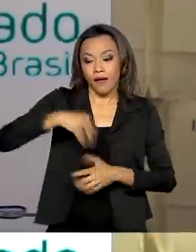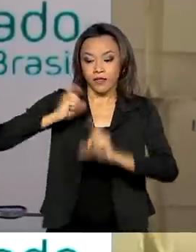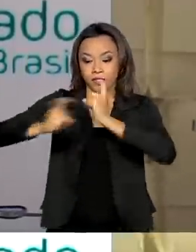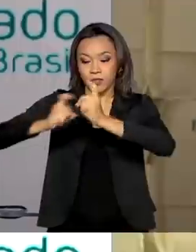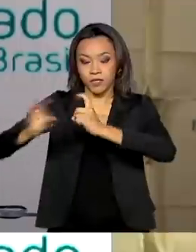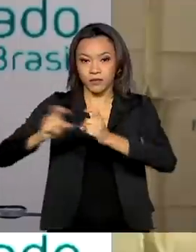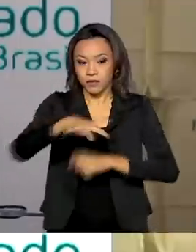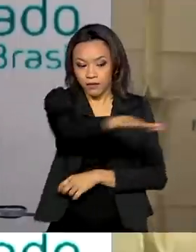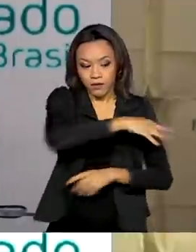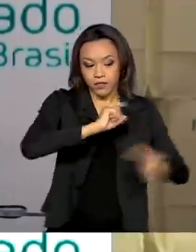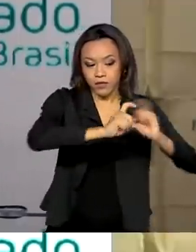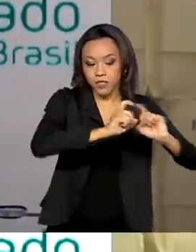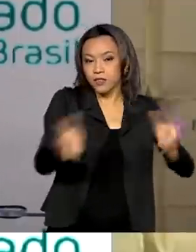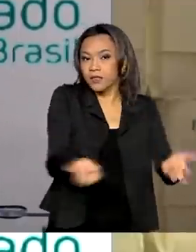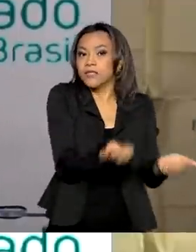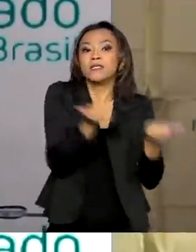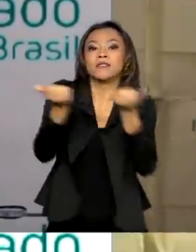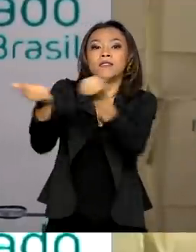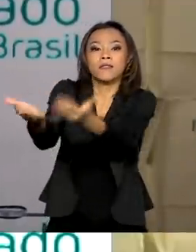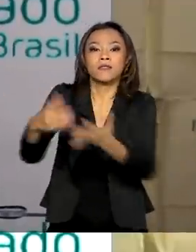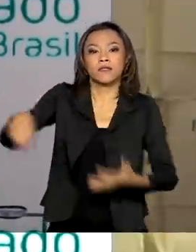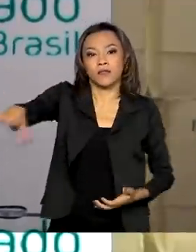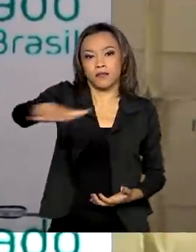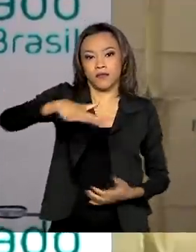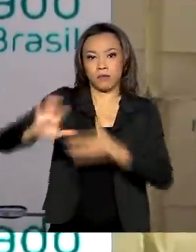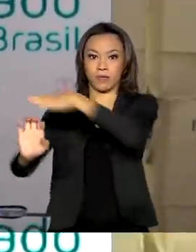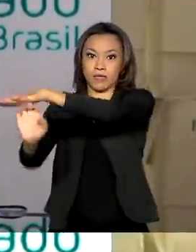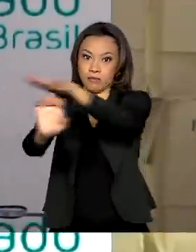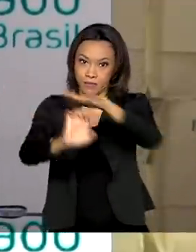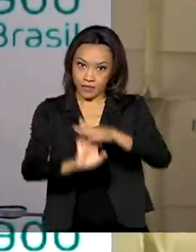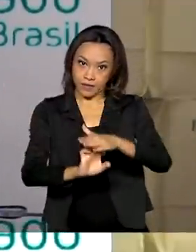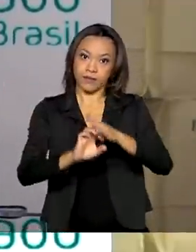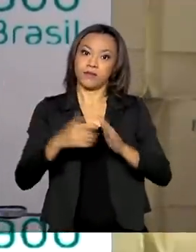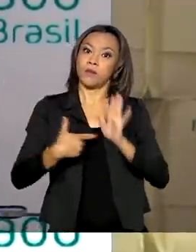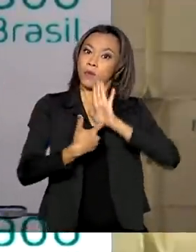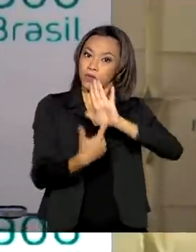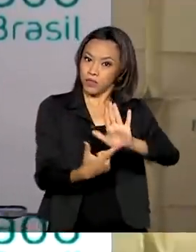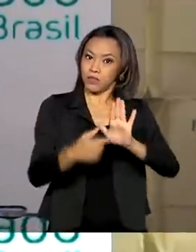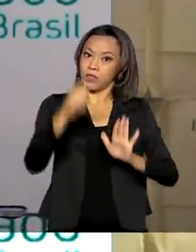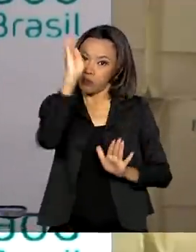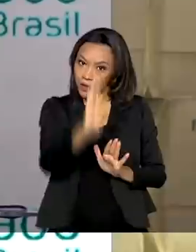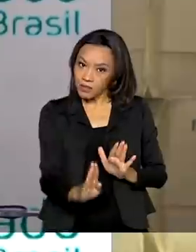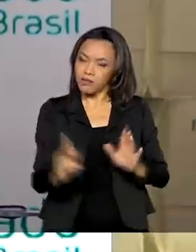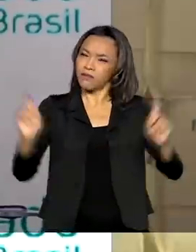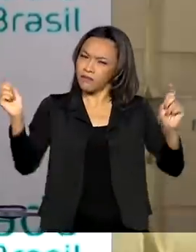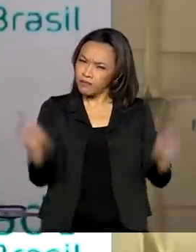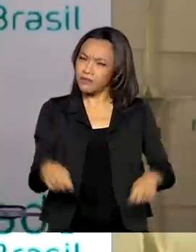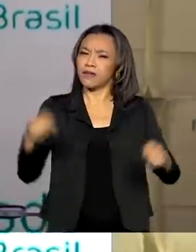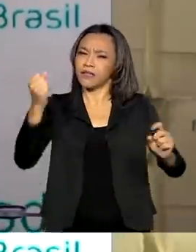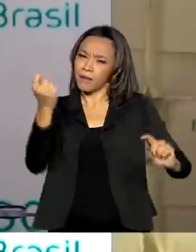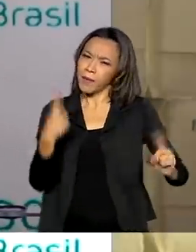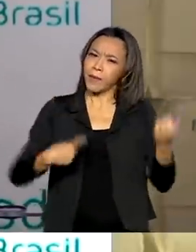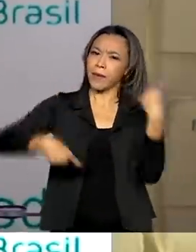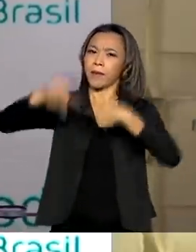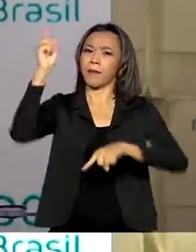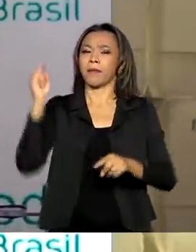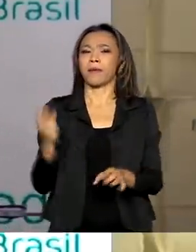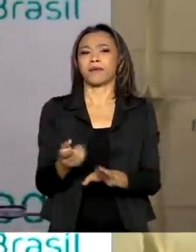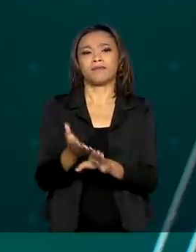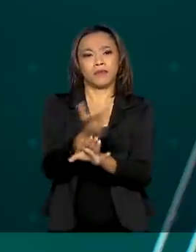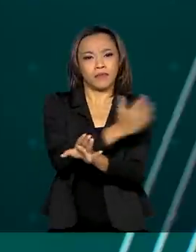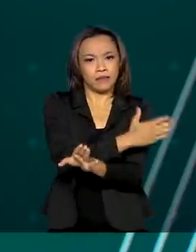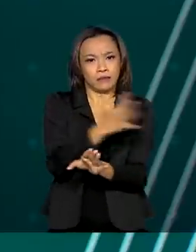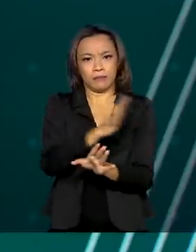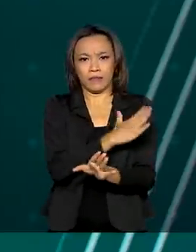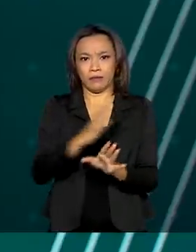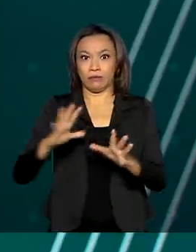ano de amadurecimento que vai mostrar a resiliência que o Brasil tem, que mais uma vez vai dar a volta por cima depois de uma crise importante.